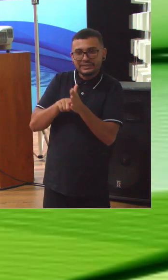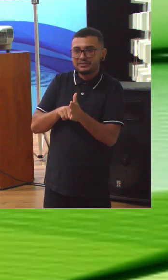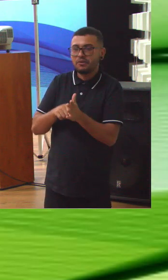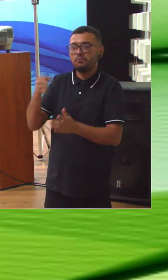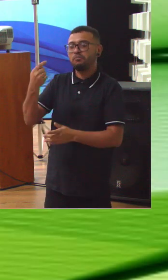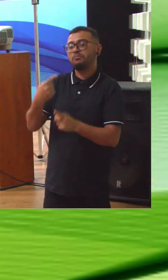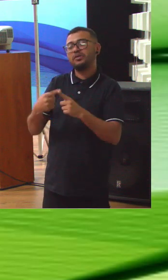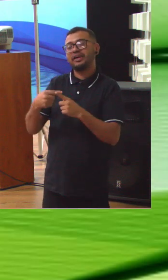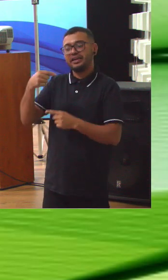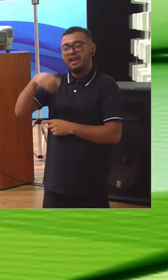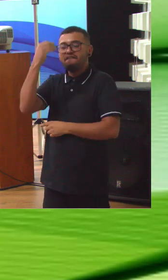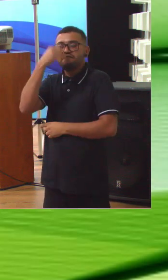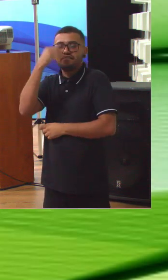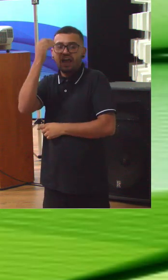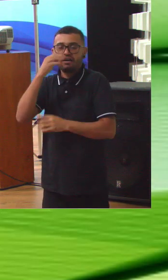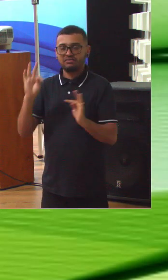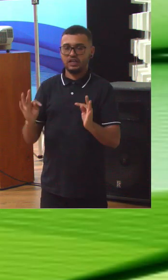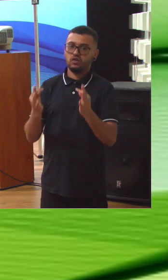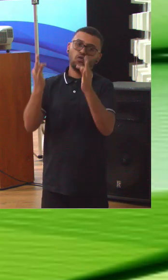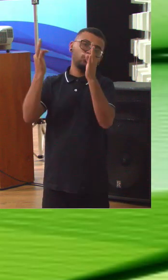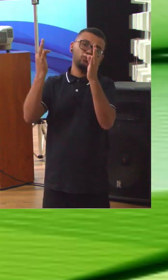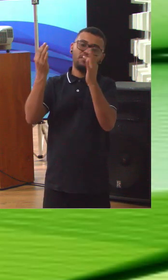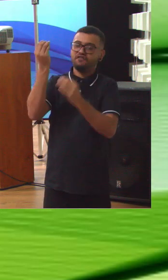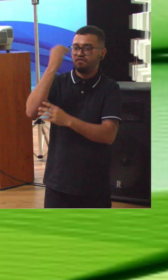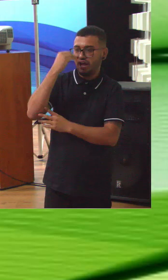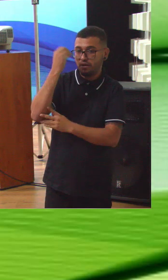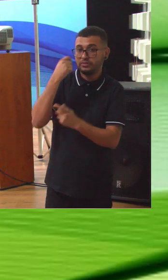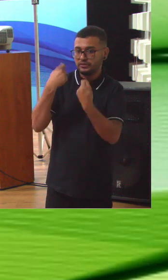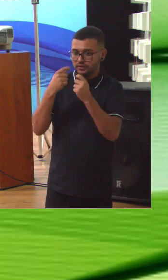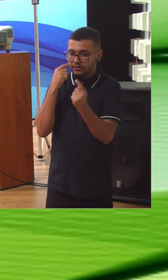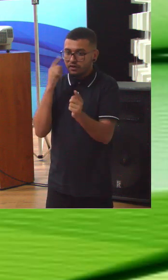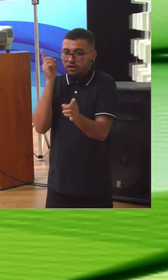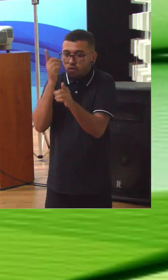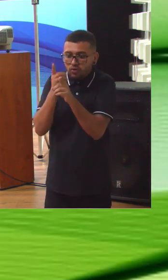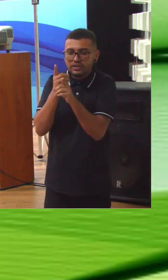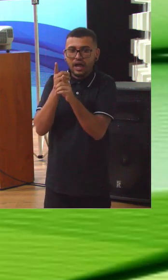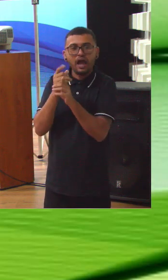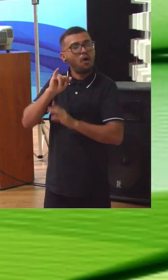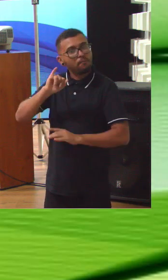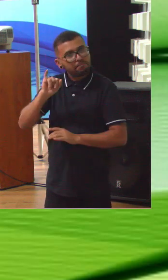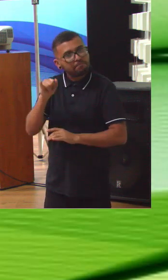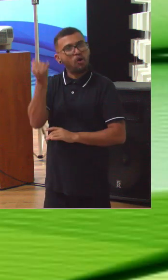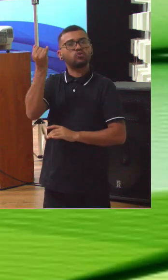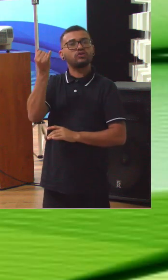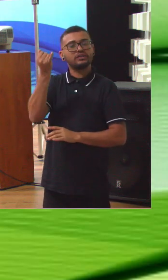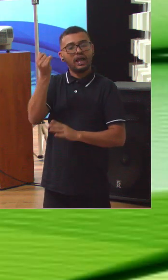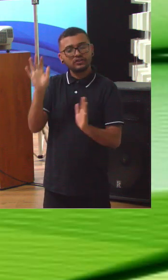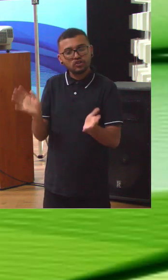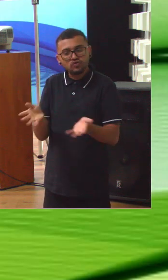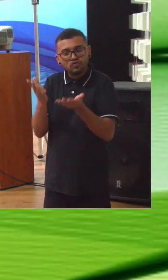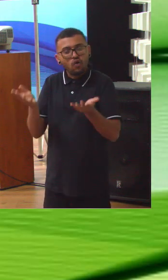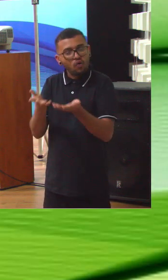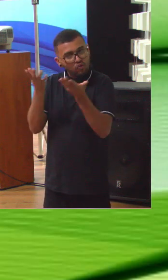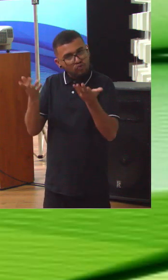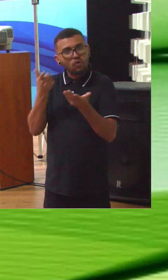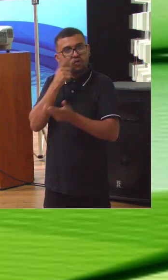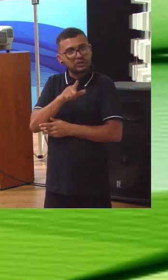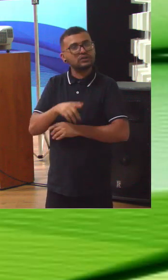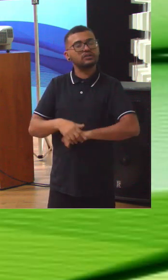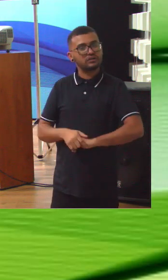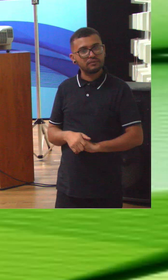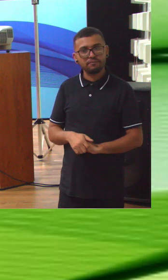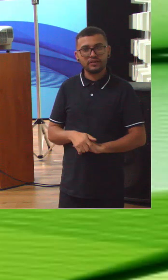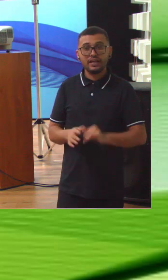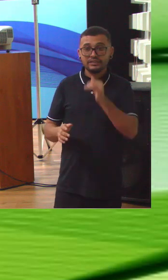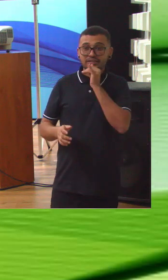fracos nessa área. Então isso aqui indica uma das áreas, uma das oportunidades de colocar esforço para a correção, antes que